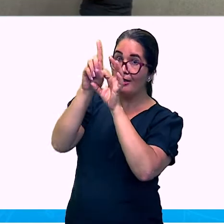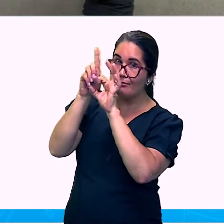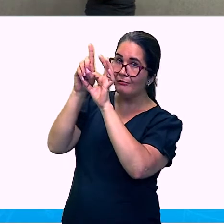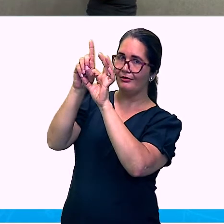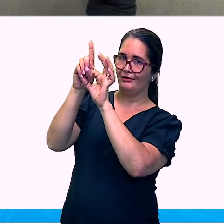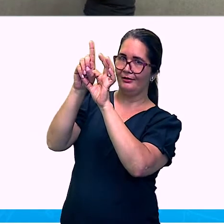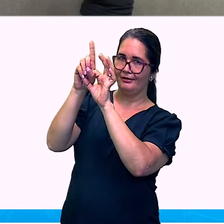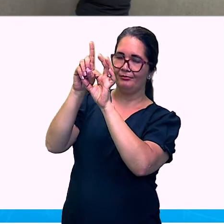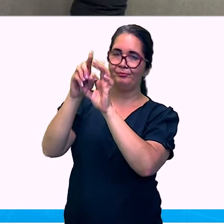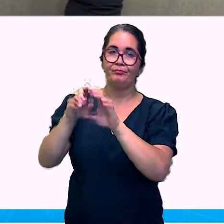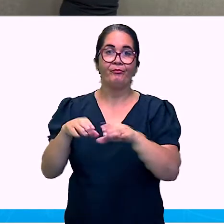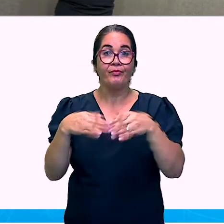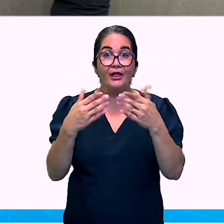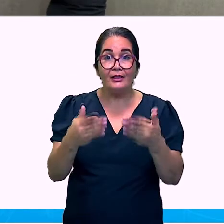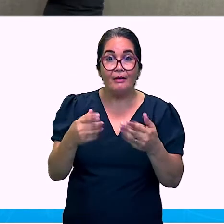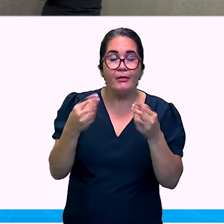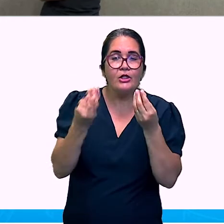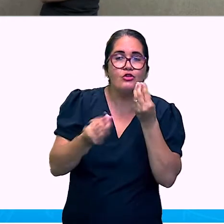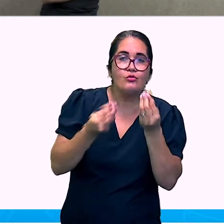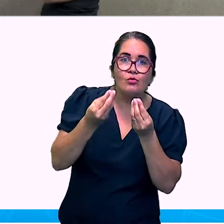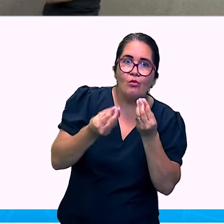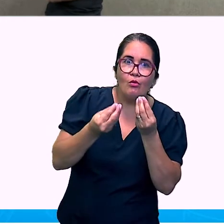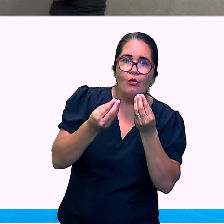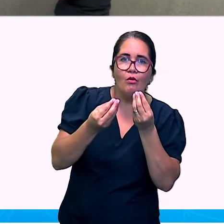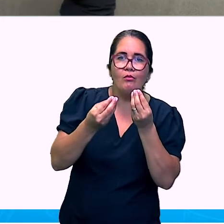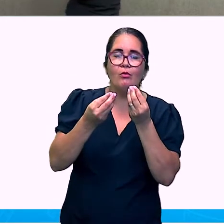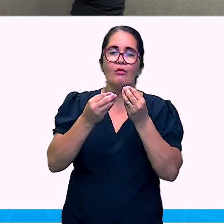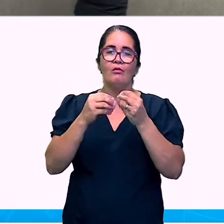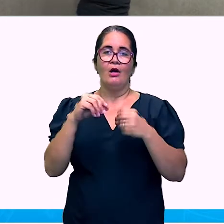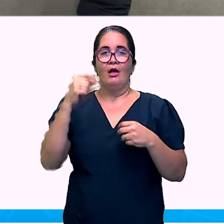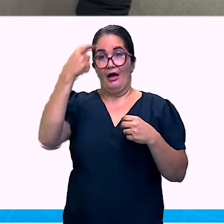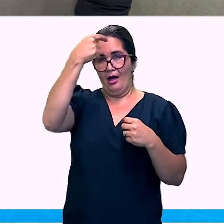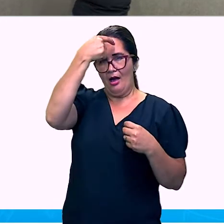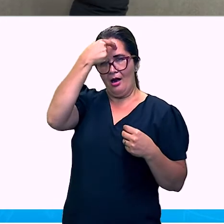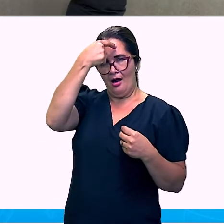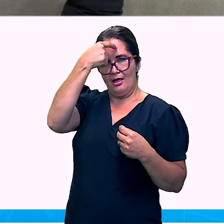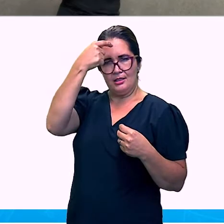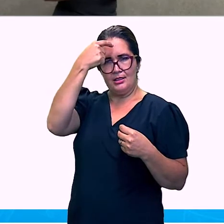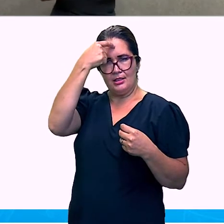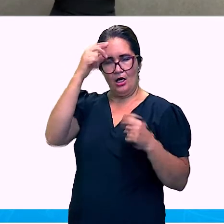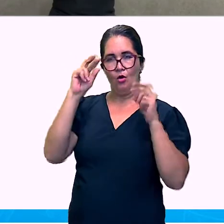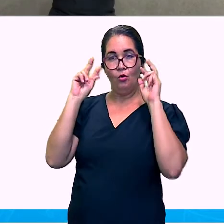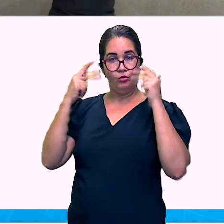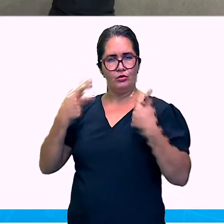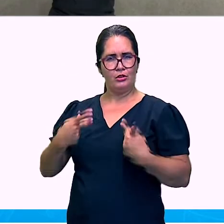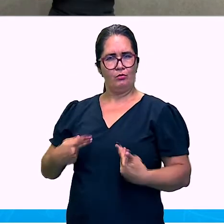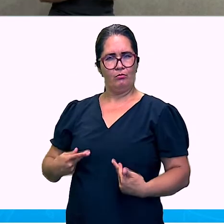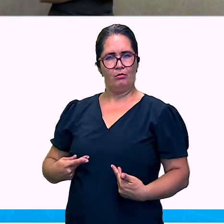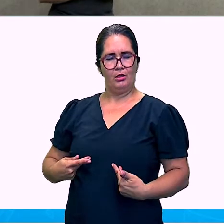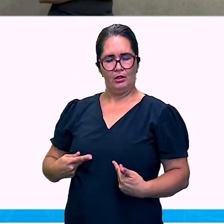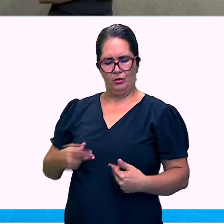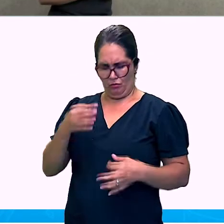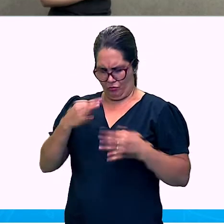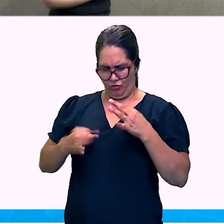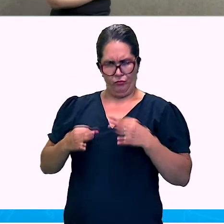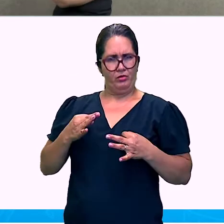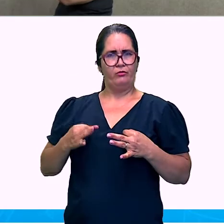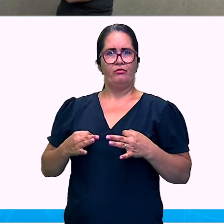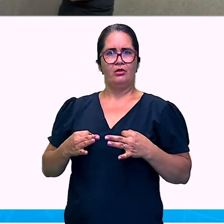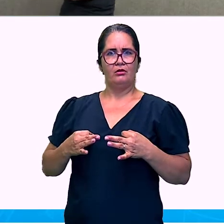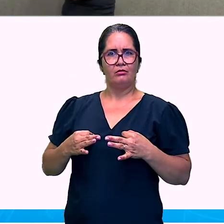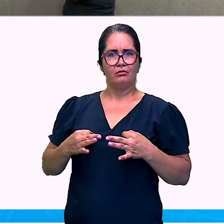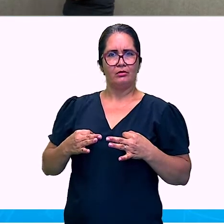A valorização da razão. E a valorização do seu individualismo.